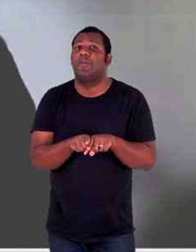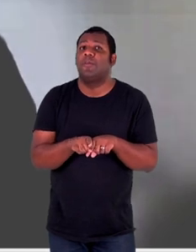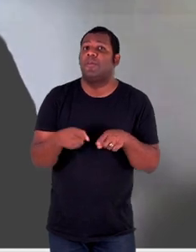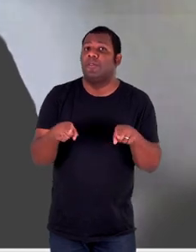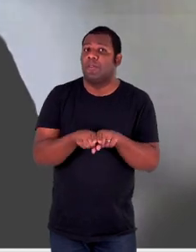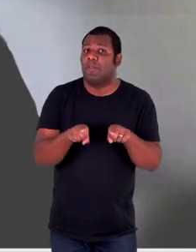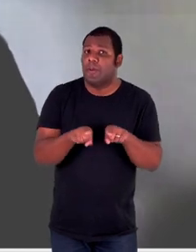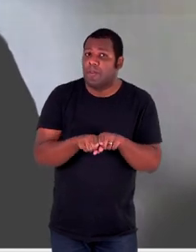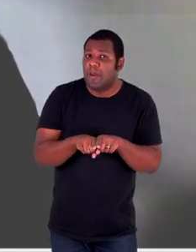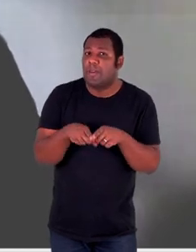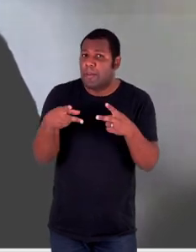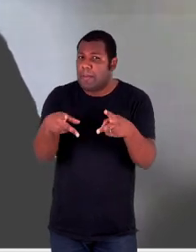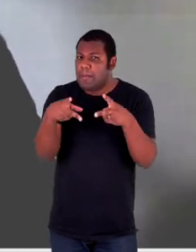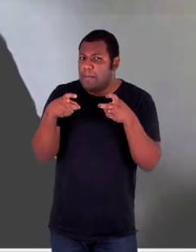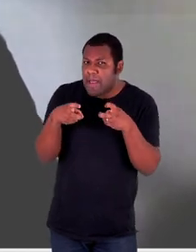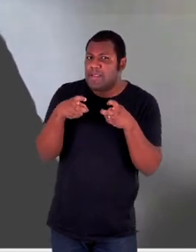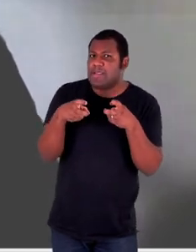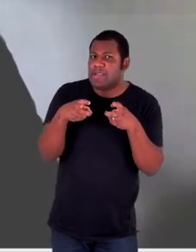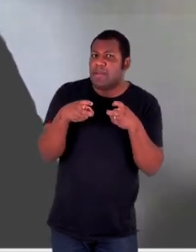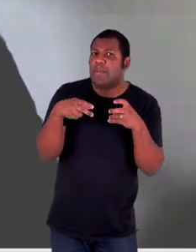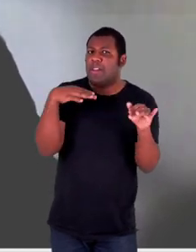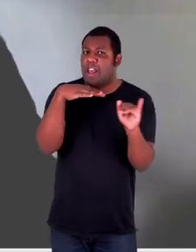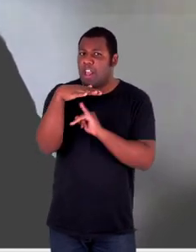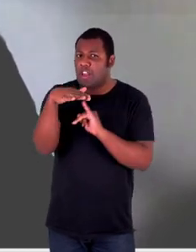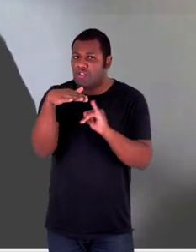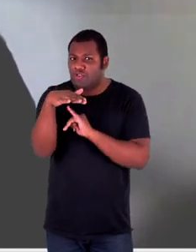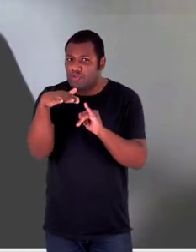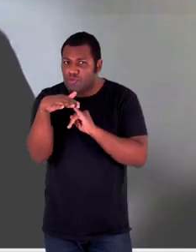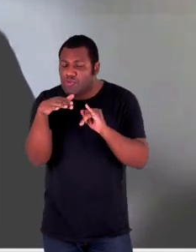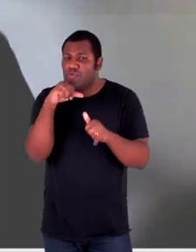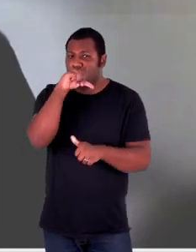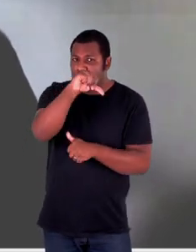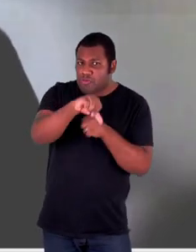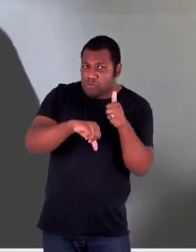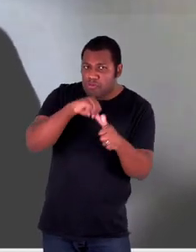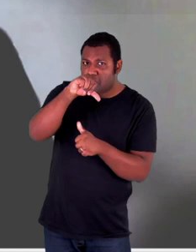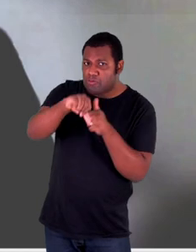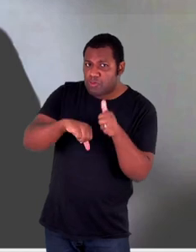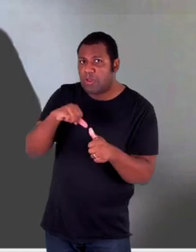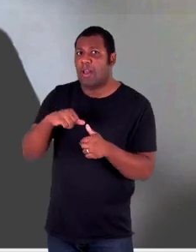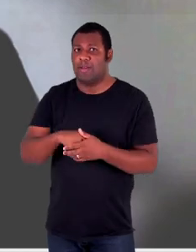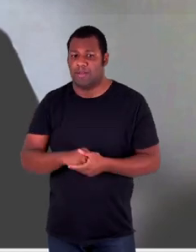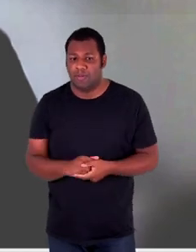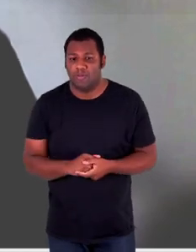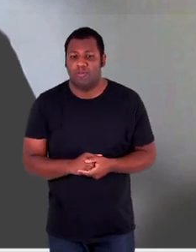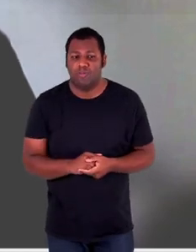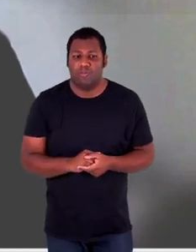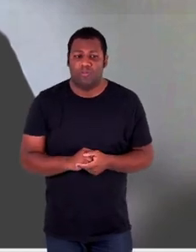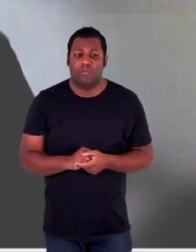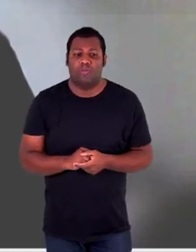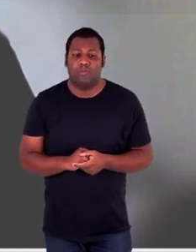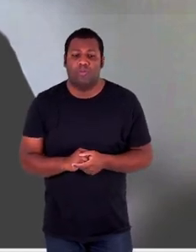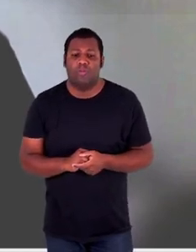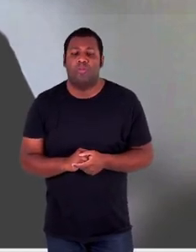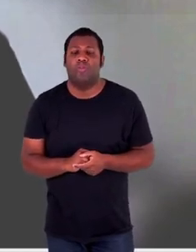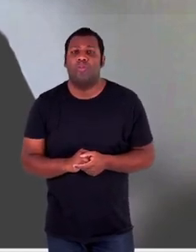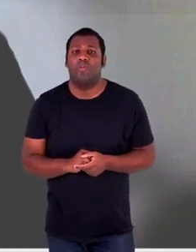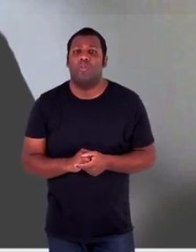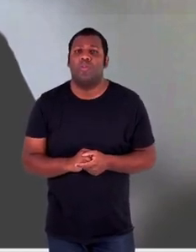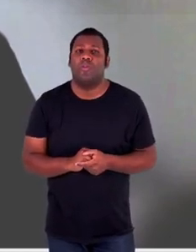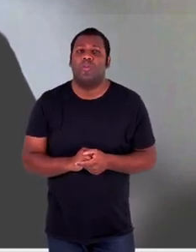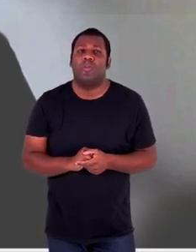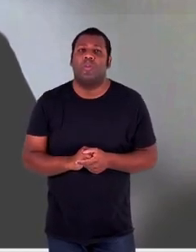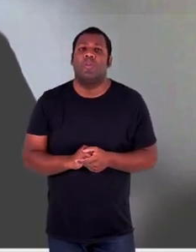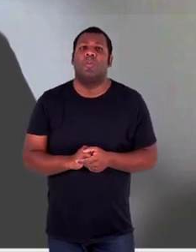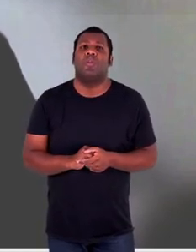nas alterações das realidades institucionais que tratam sobre isso. Pois então, com essa proximidade que nós experimentamos,